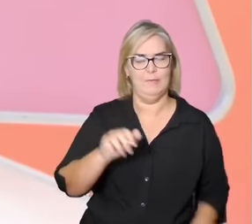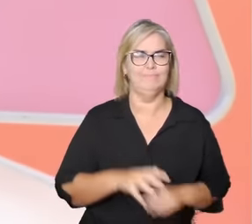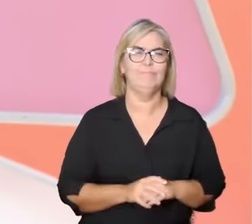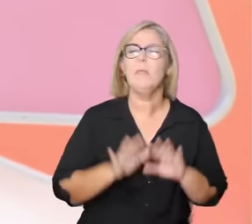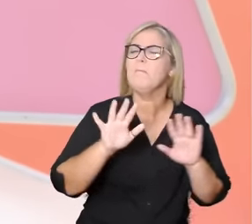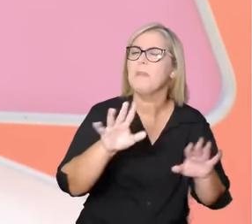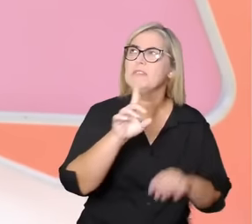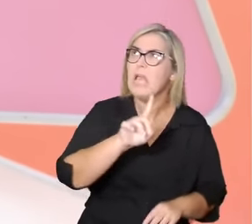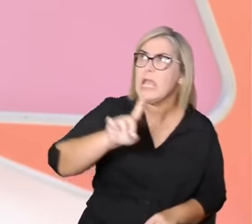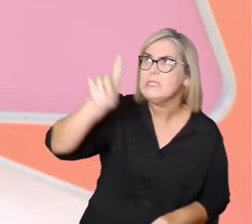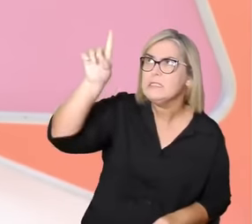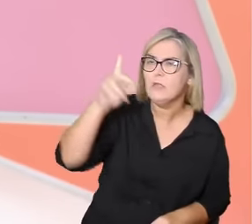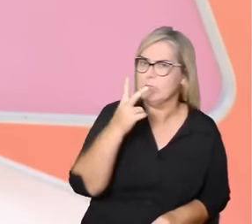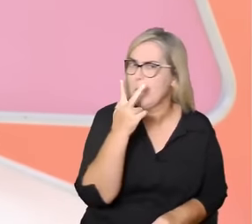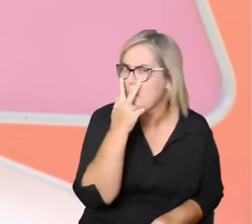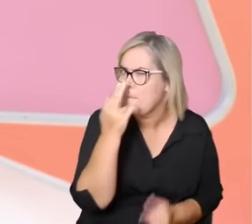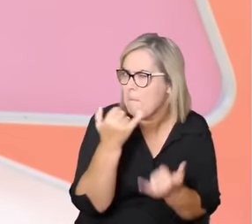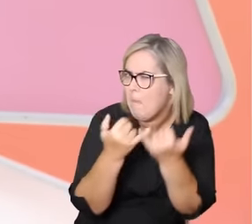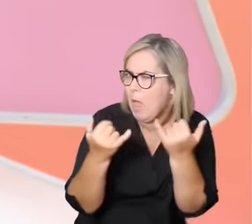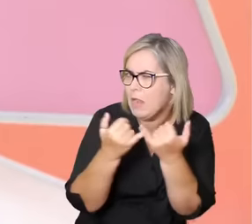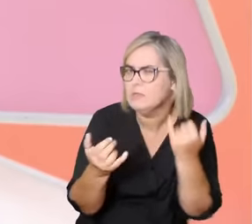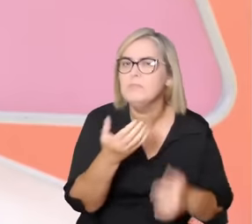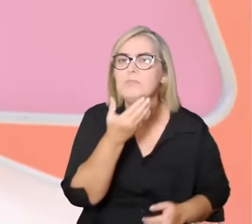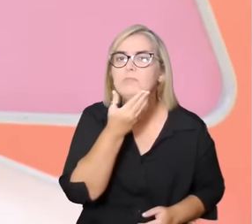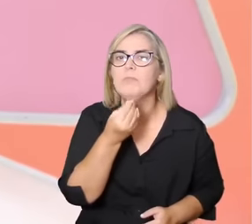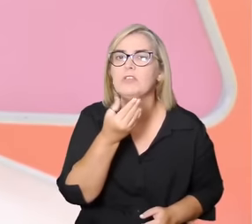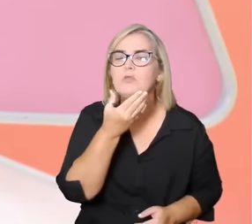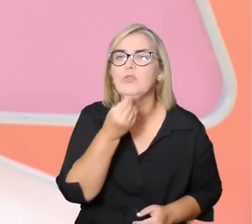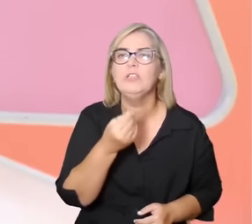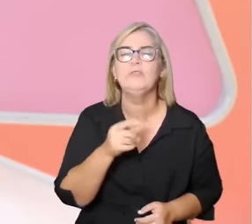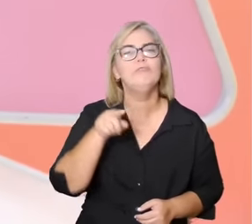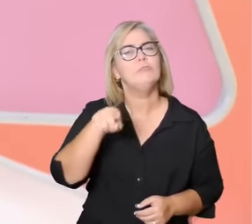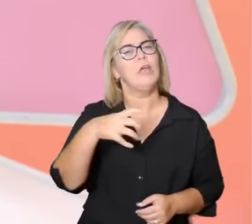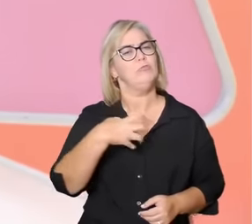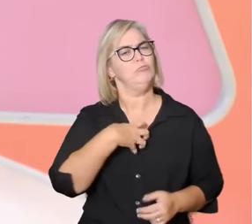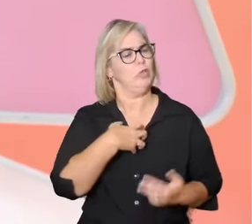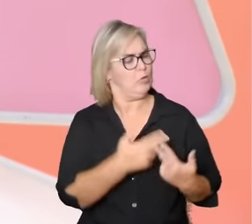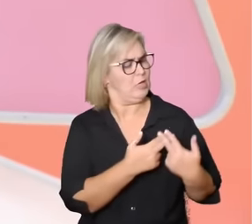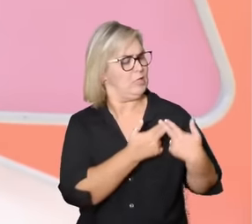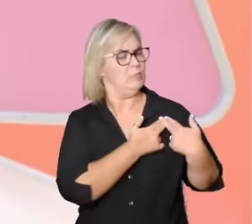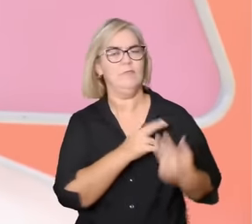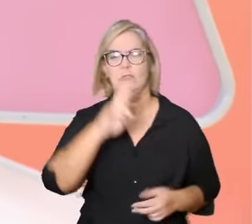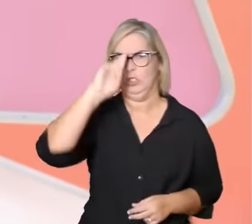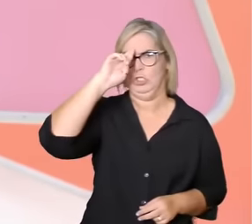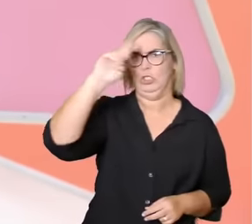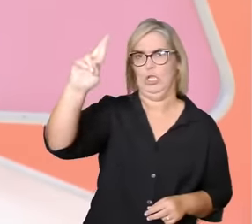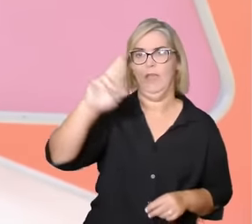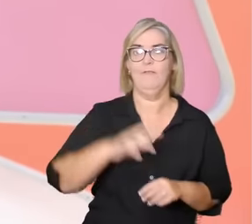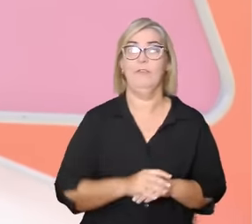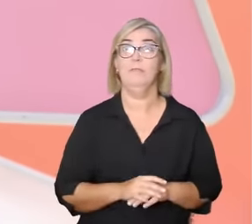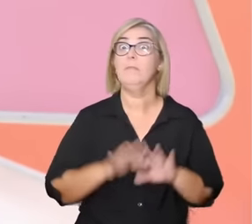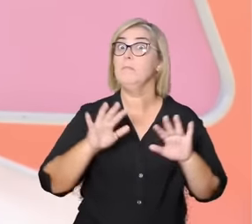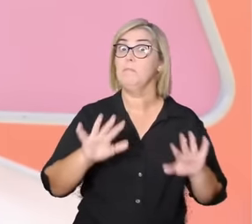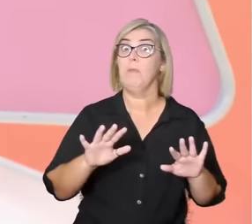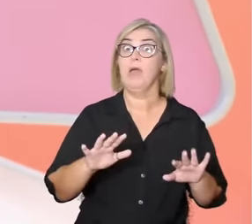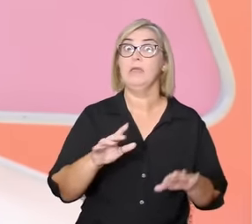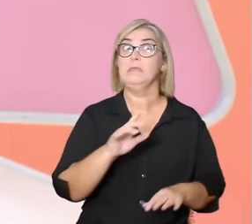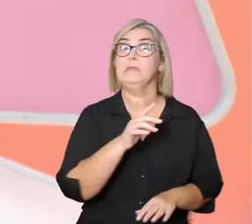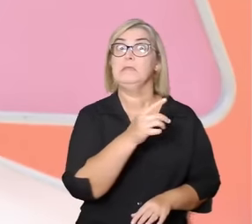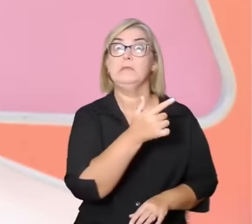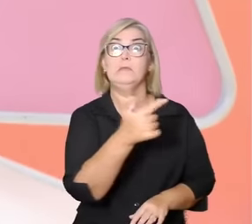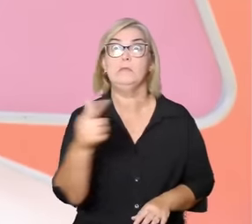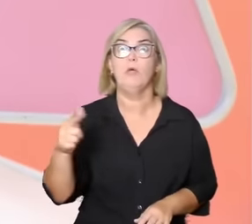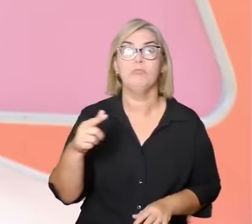homogêneas e patriarcais como acreditam em um Deus que não pode ser visto materialmente se apegam muito